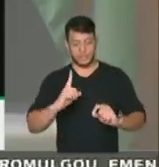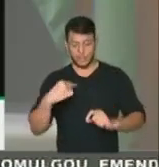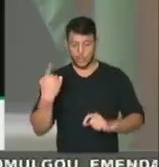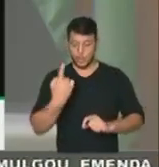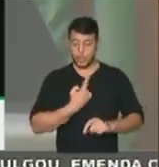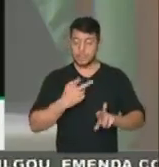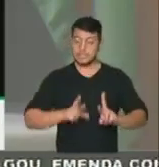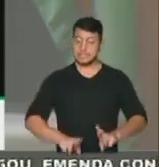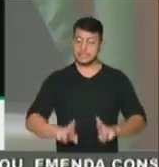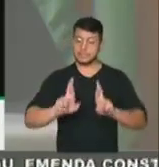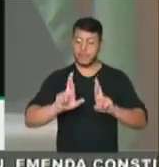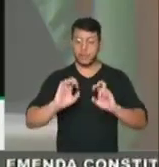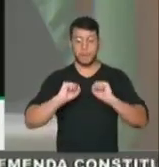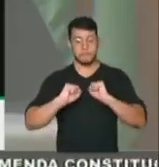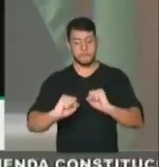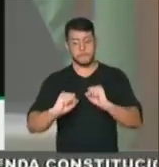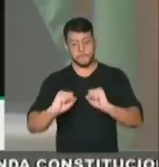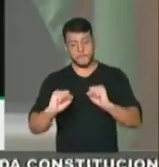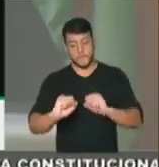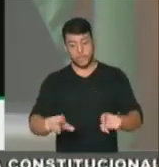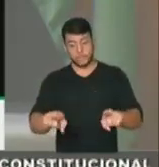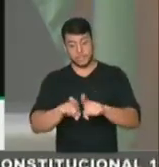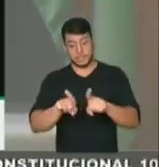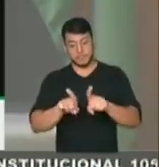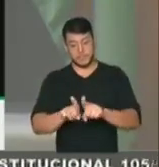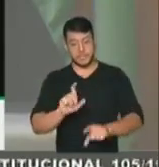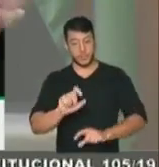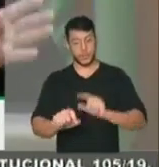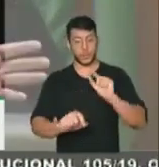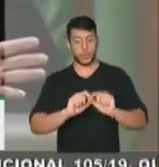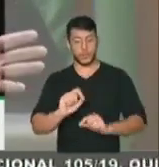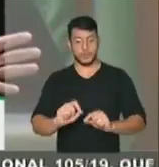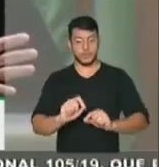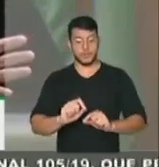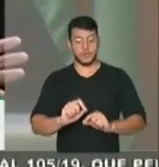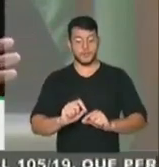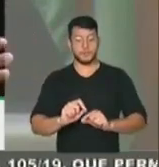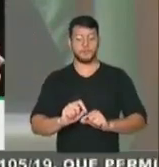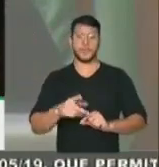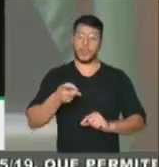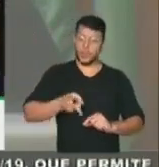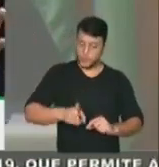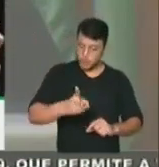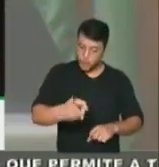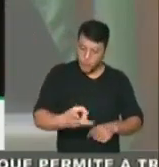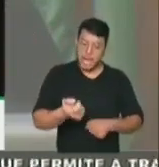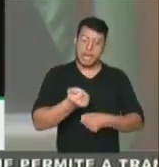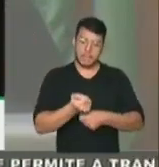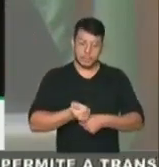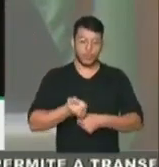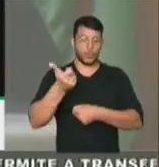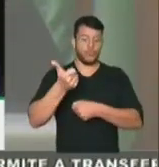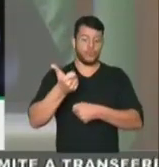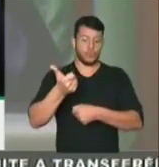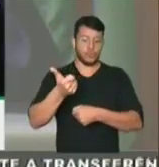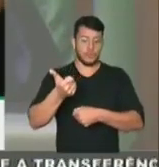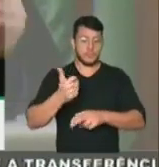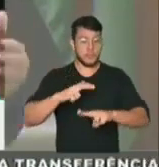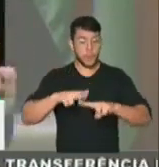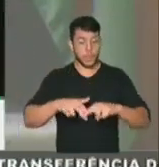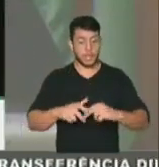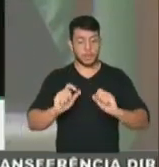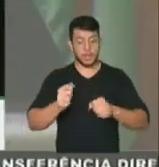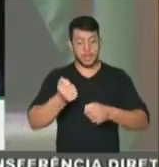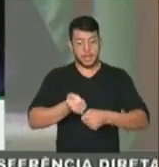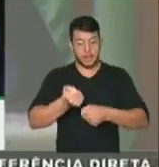do Natal, a gente possa fazer uma extensão para o ano novo. O ano novo, com certeza, o povo